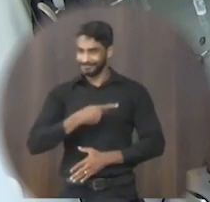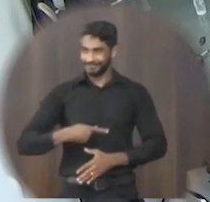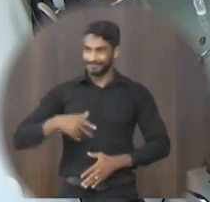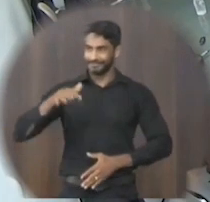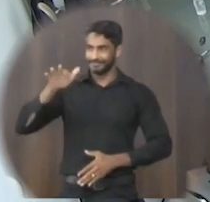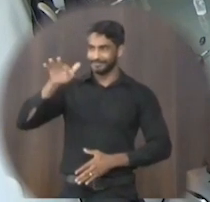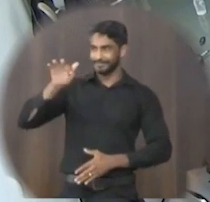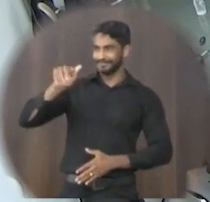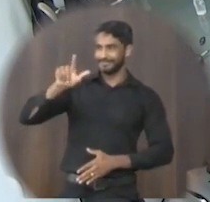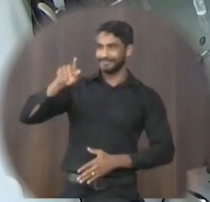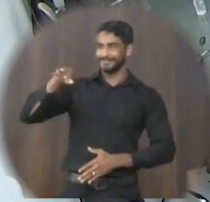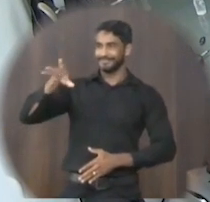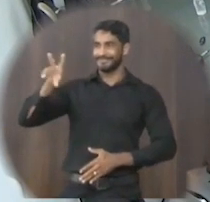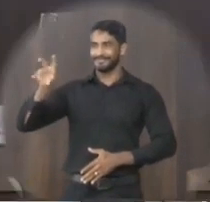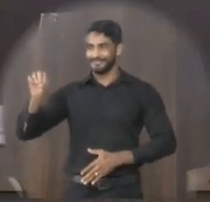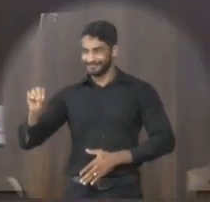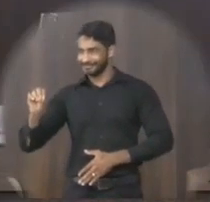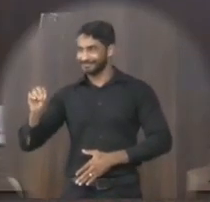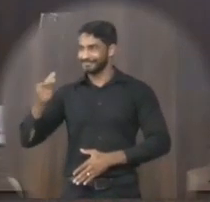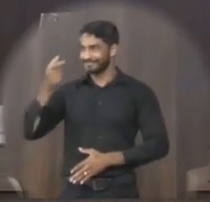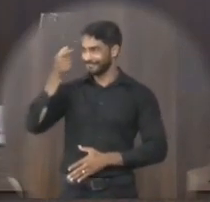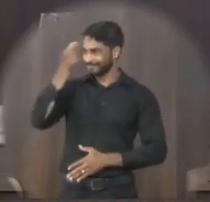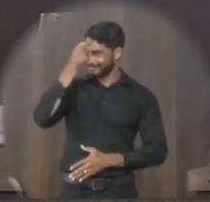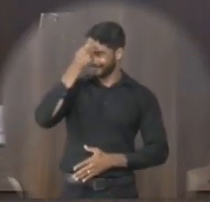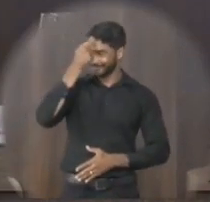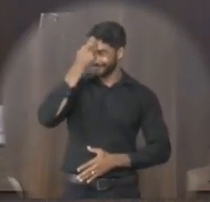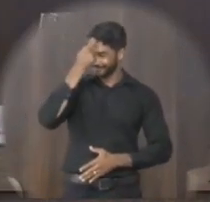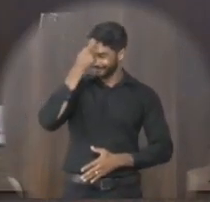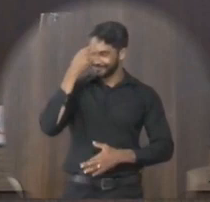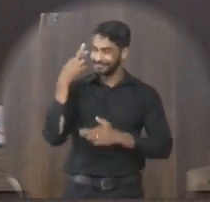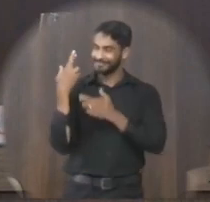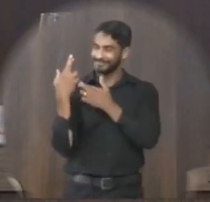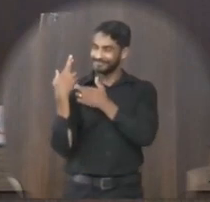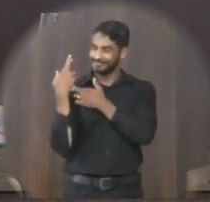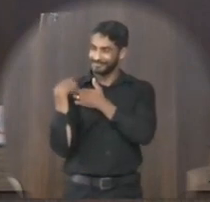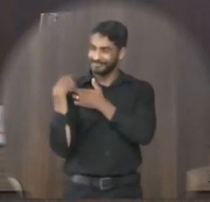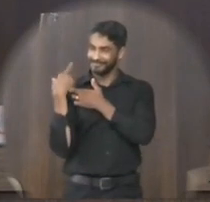Feitosa requer que da ciência a responsável